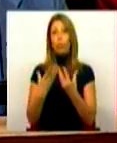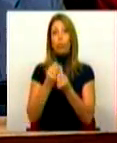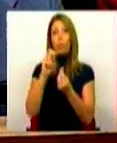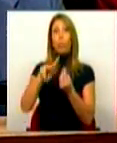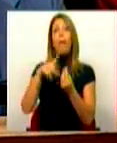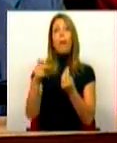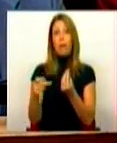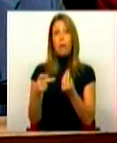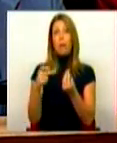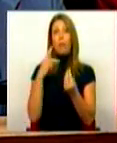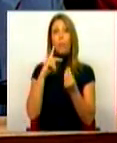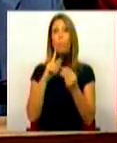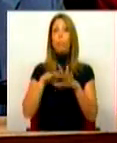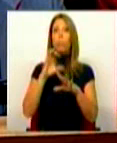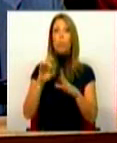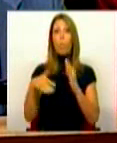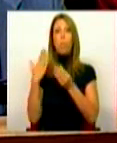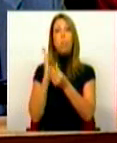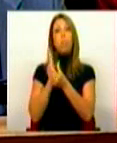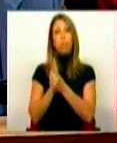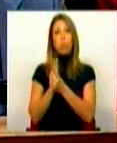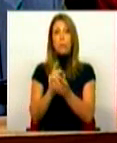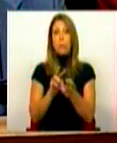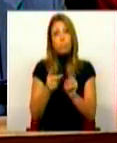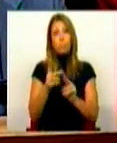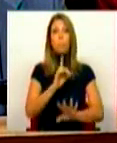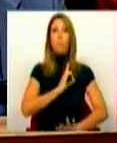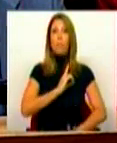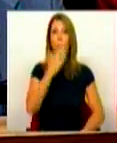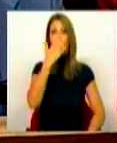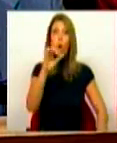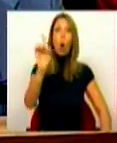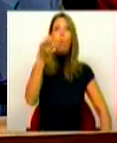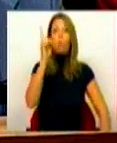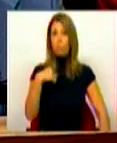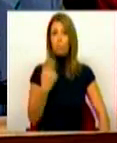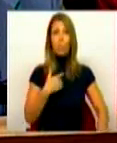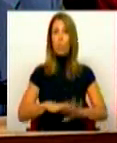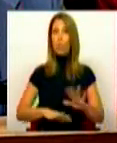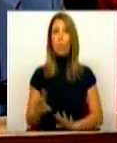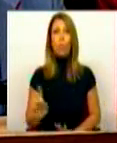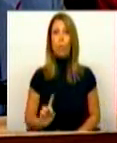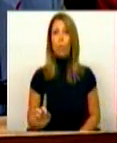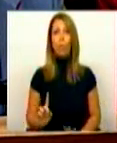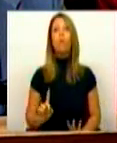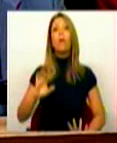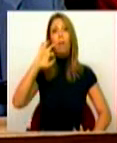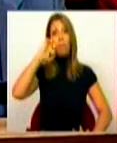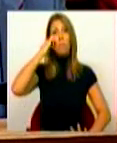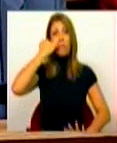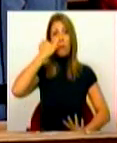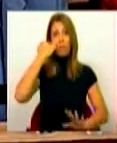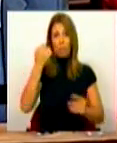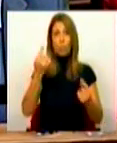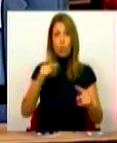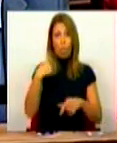quadro do processo de privatização, porque se não o fizéssemos, não só ponhamos em causa a continuidade